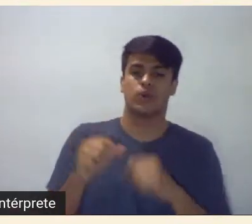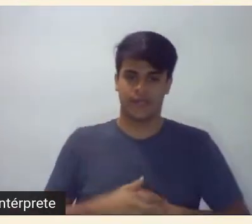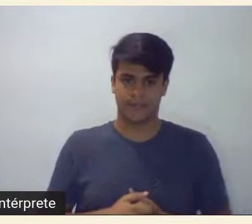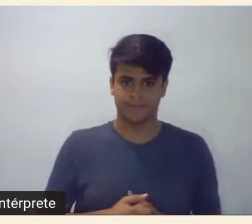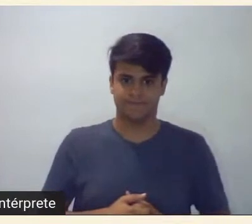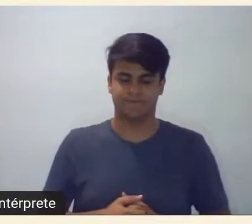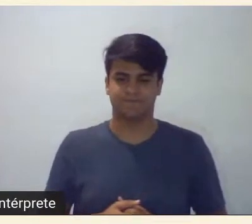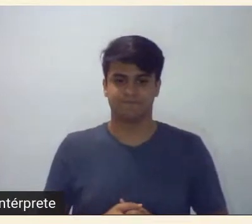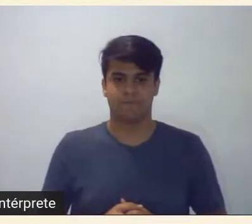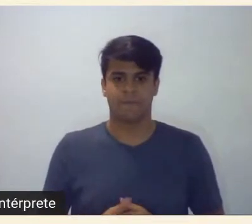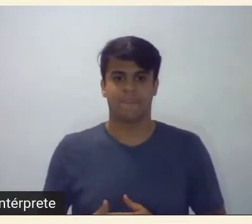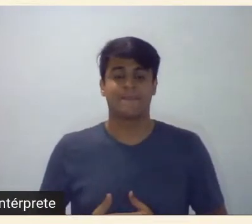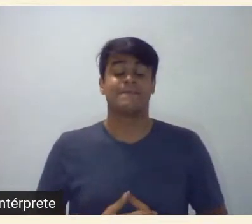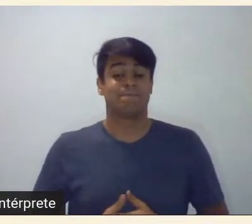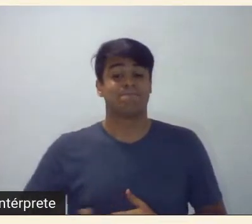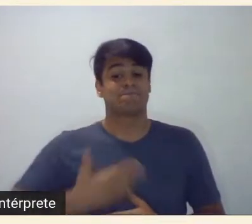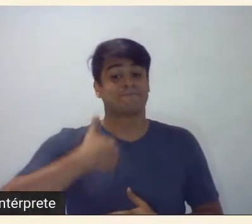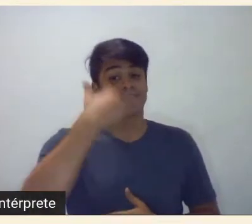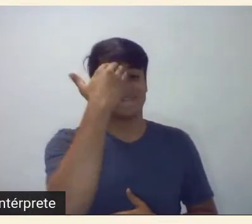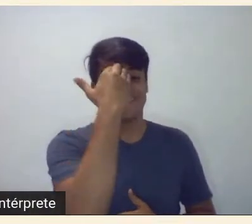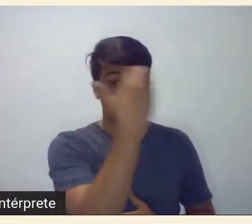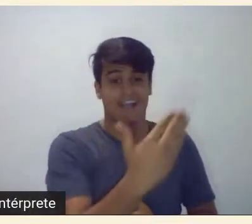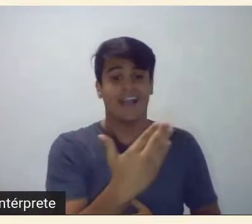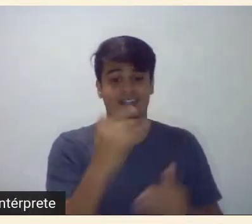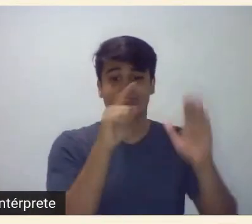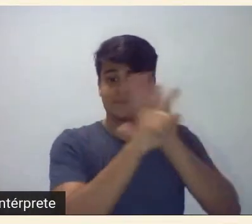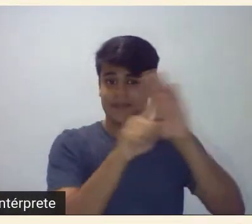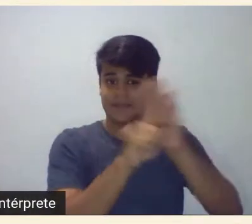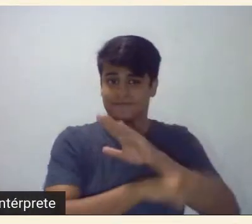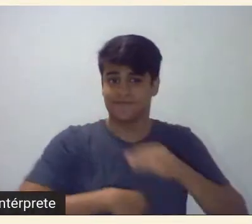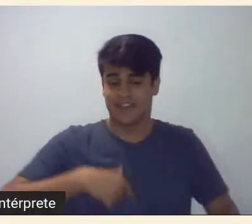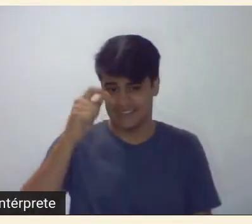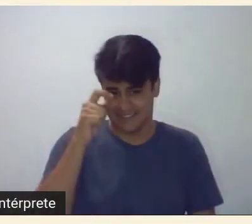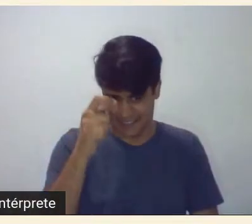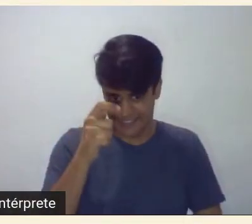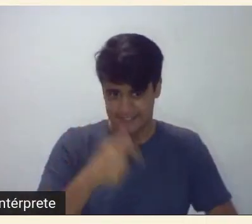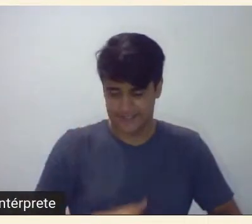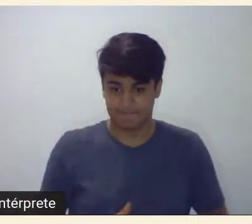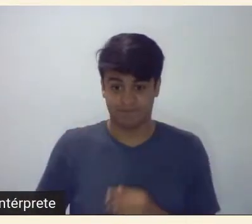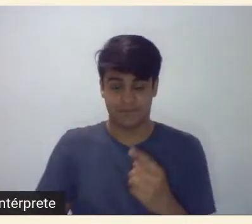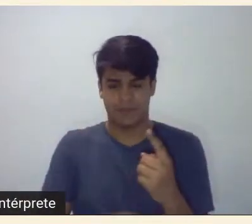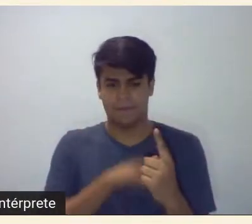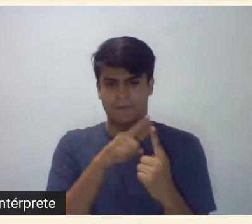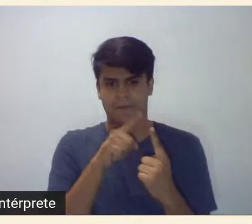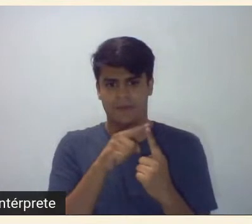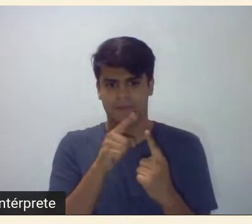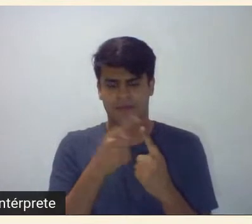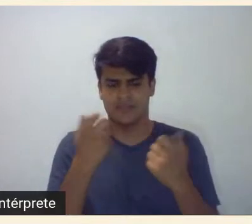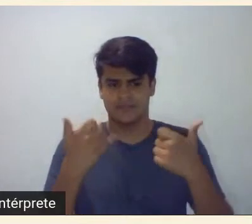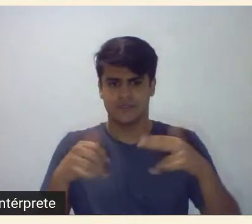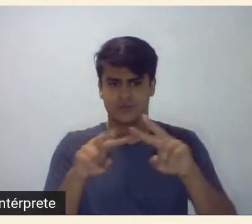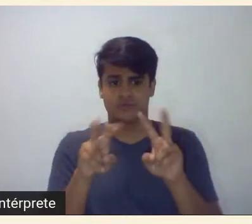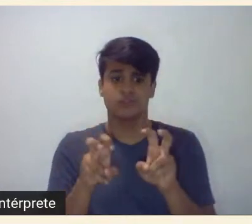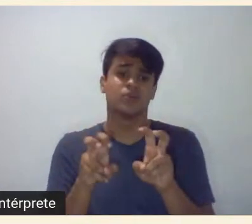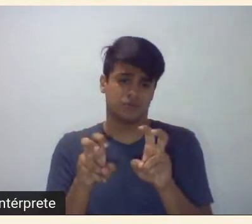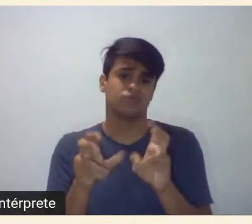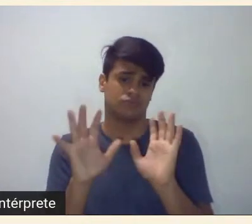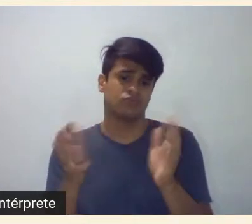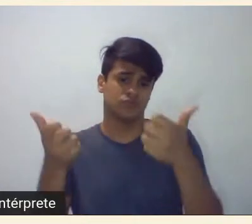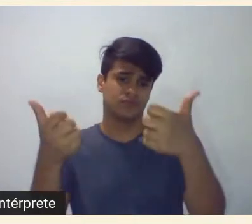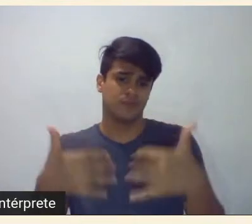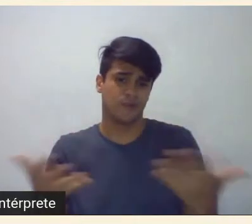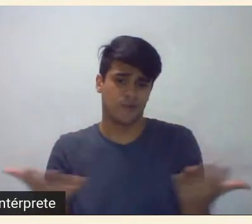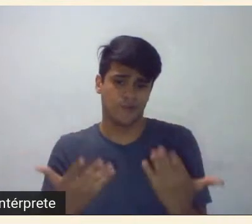Obrigada pelas perguntas muito interessantes a primeira me fala a respeito do que também já foi falado um pouco dessa